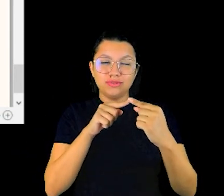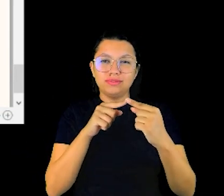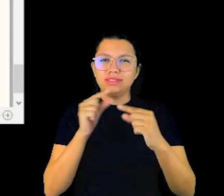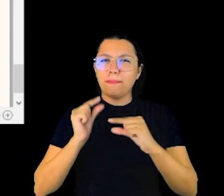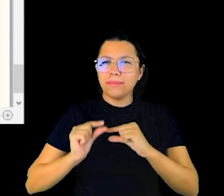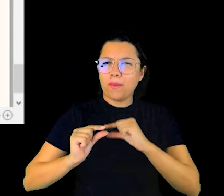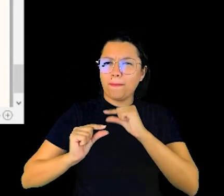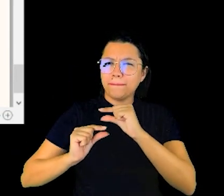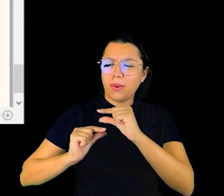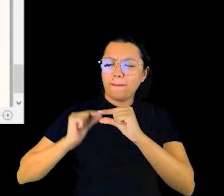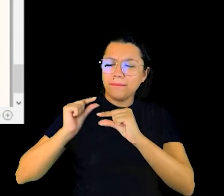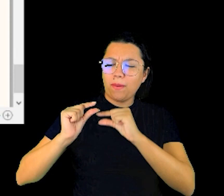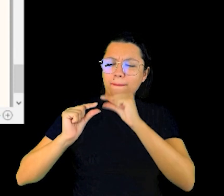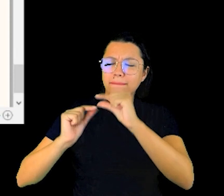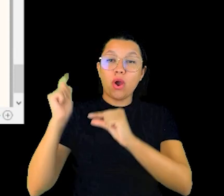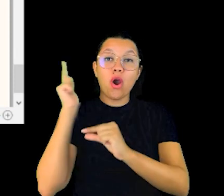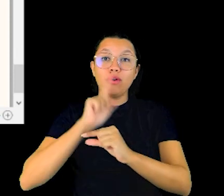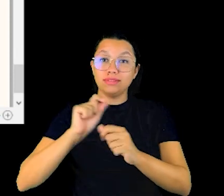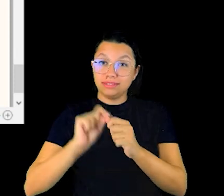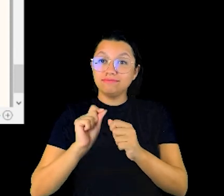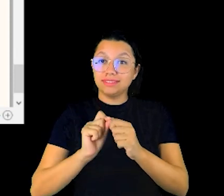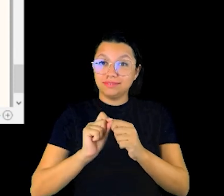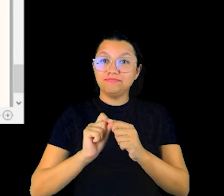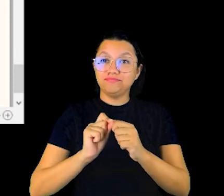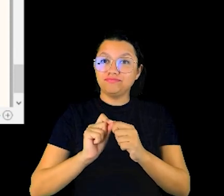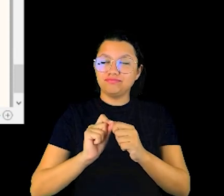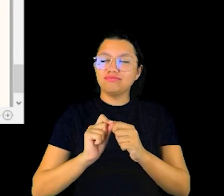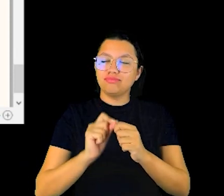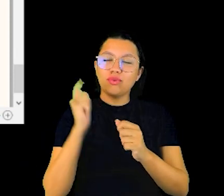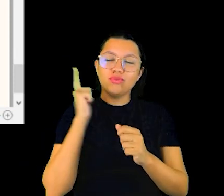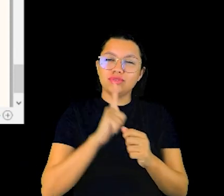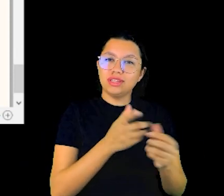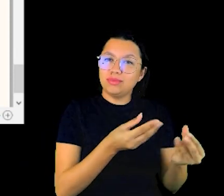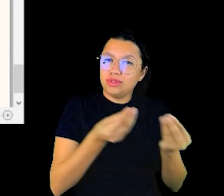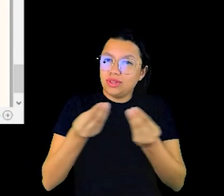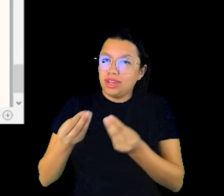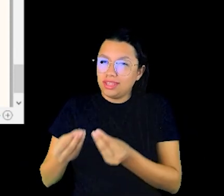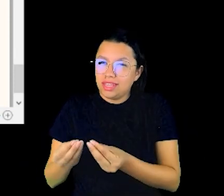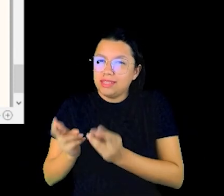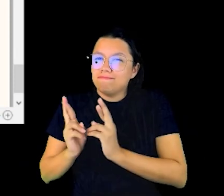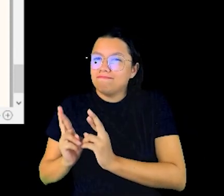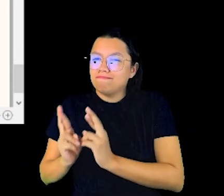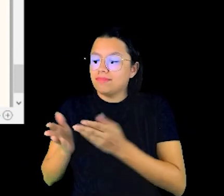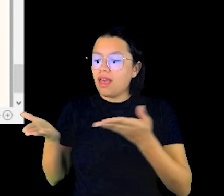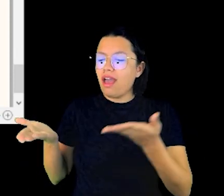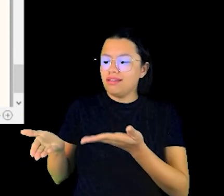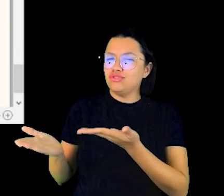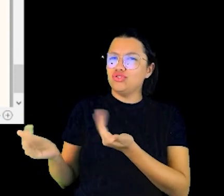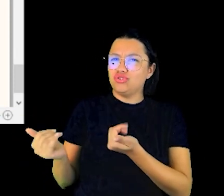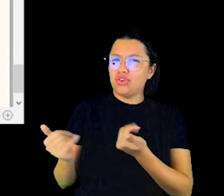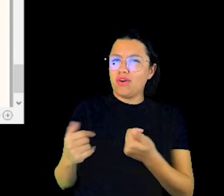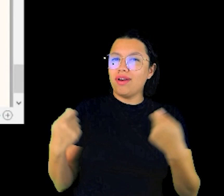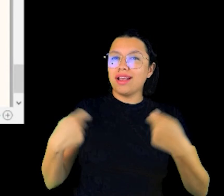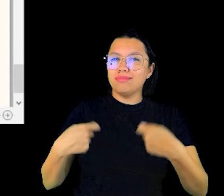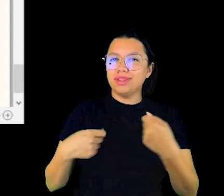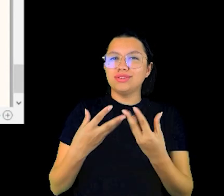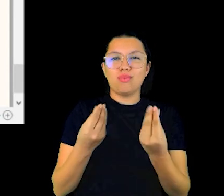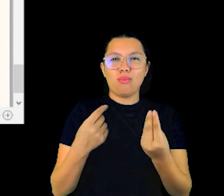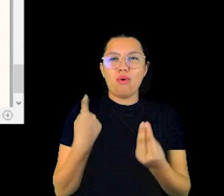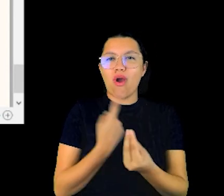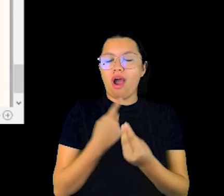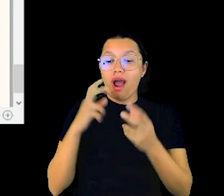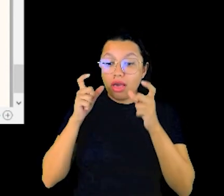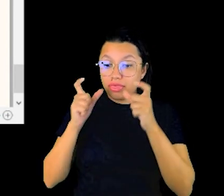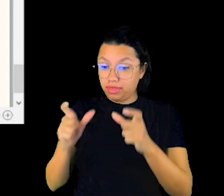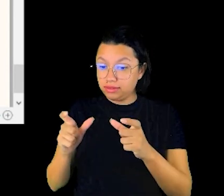pouquinho em pouquinho que a gente consegue fazer, nós conseguimos trazer um pouco de esperança a esses jovens que tanto precisam da nossa